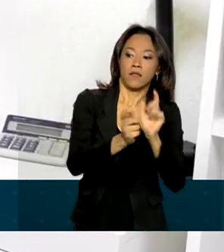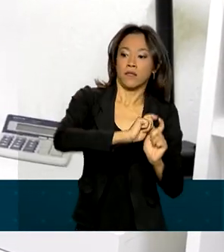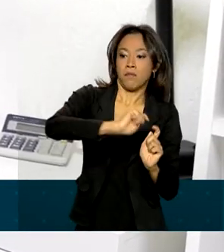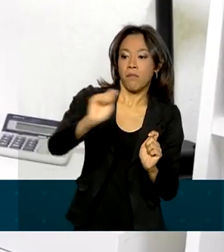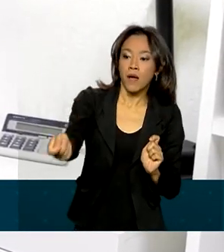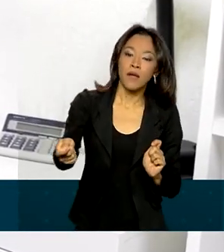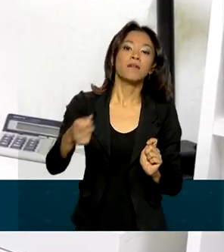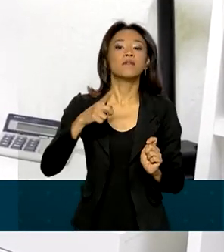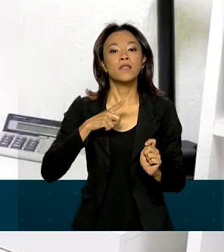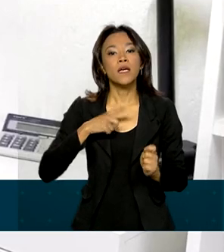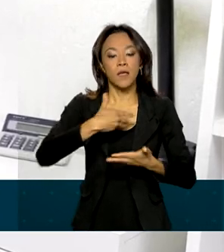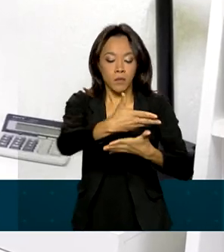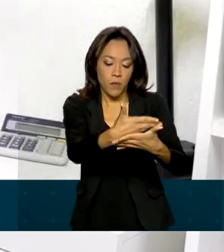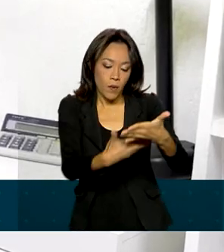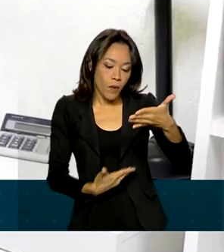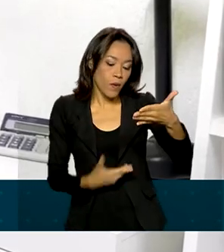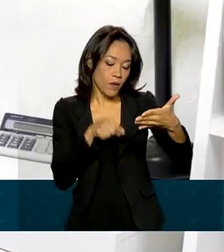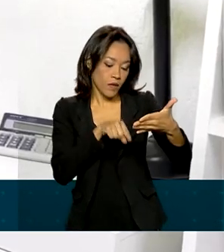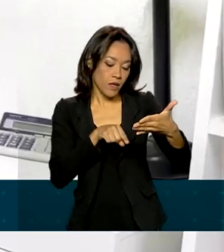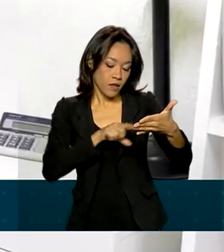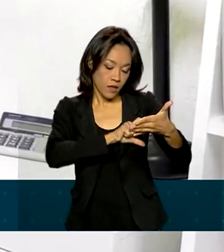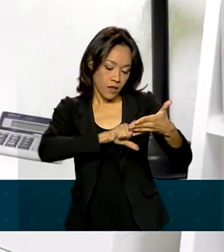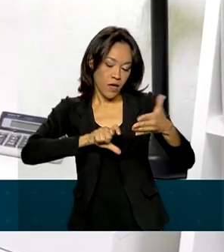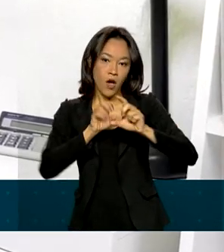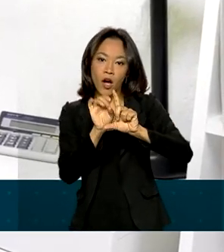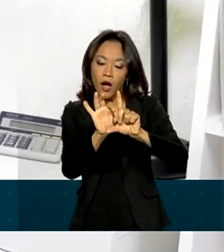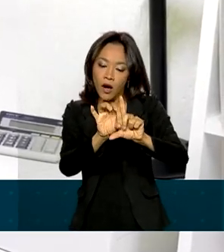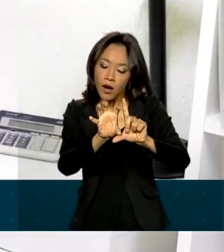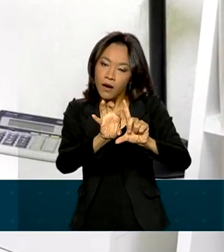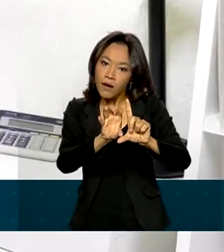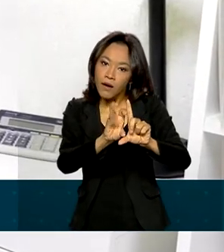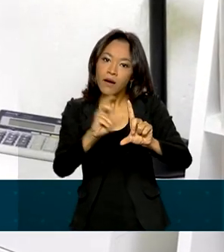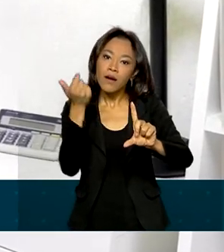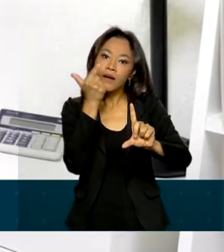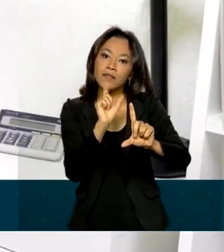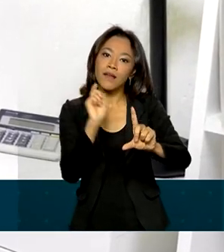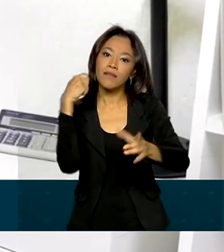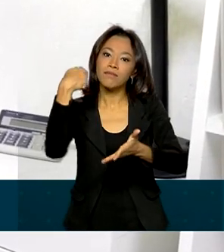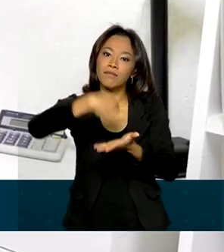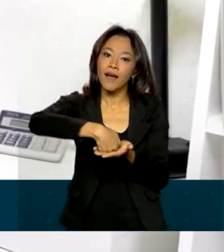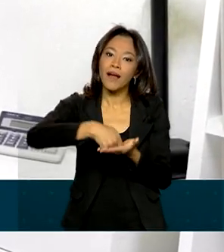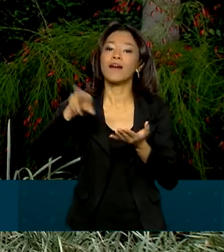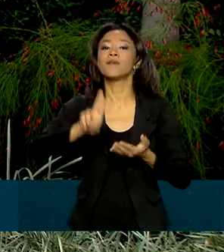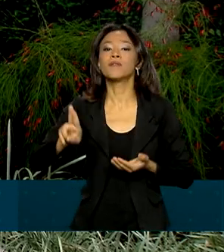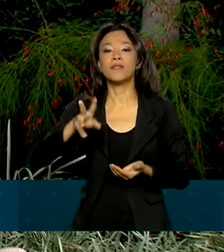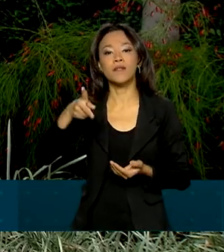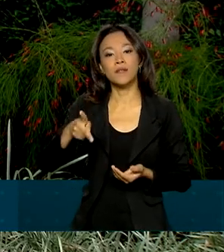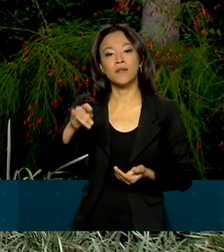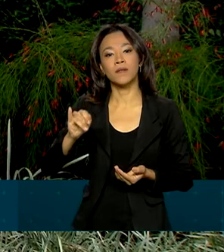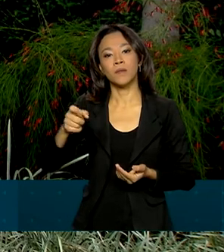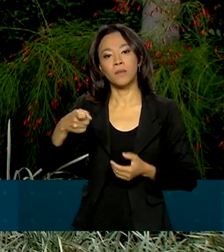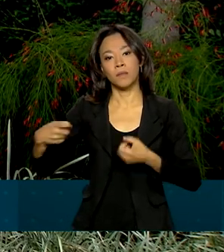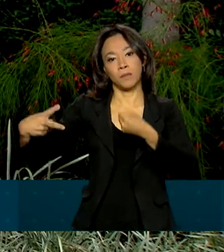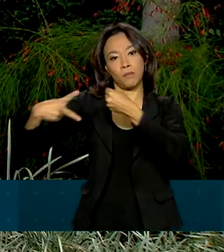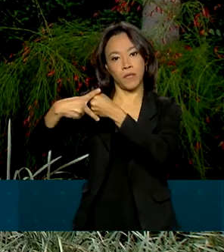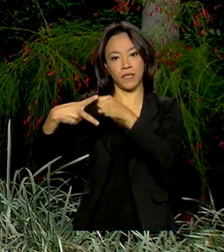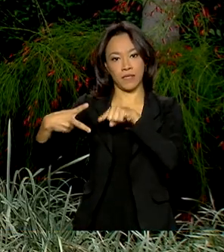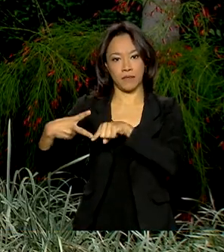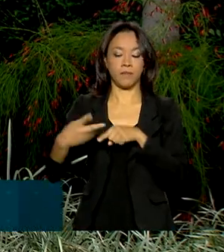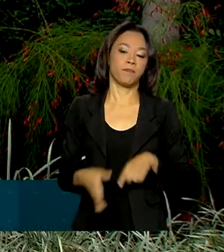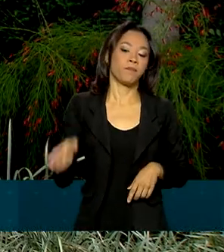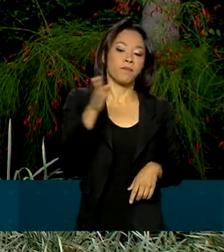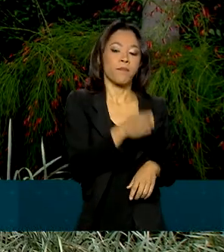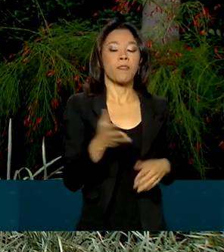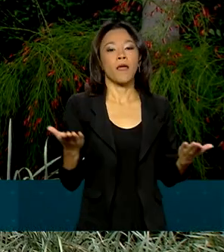tem muitos boletos que já vêm com o QR Code. A gente consegue pagar também o boleto através do PIX. Mas com a facilidade das